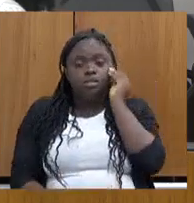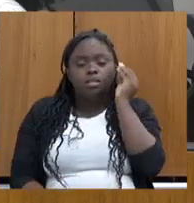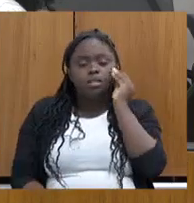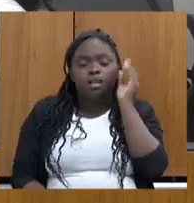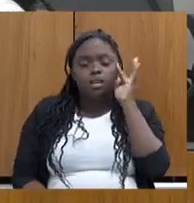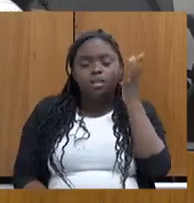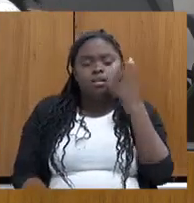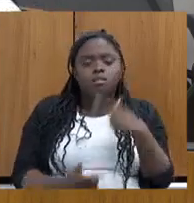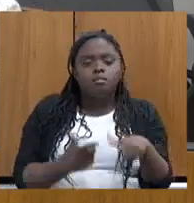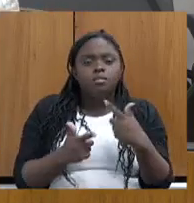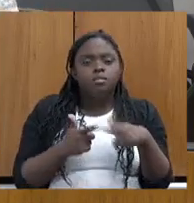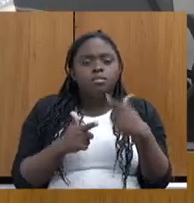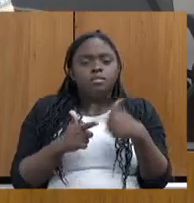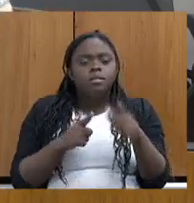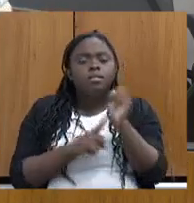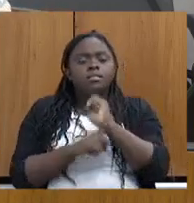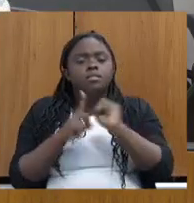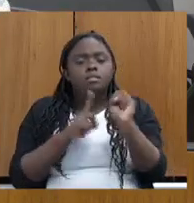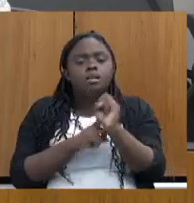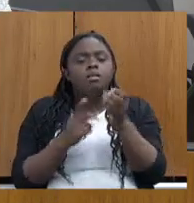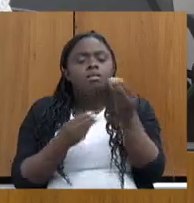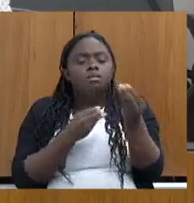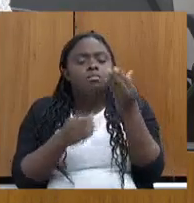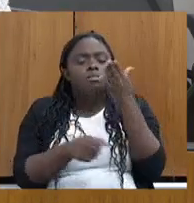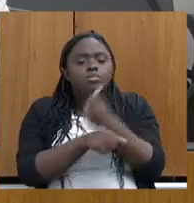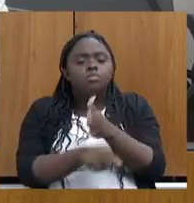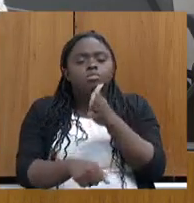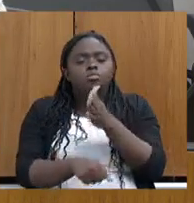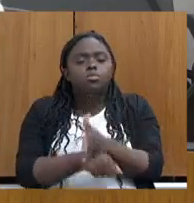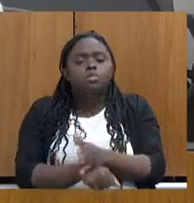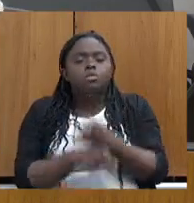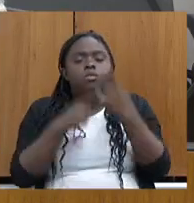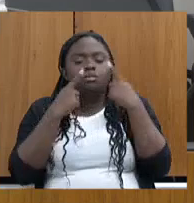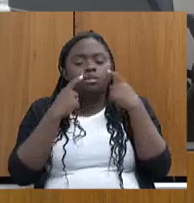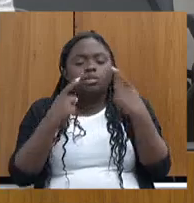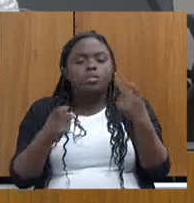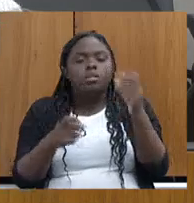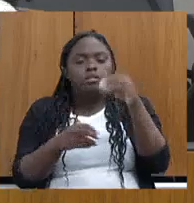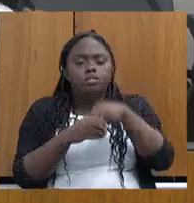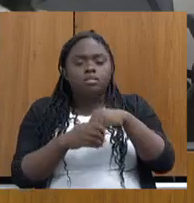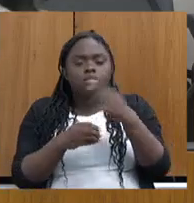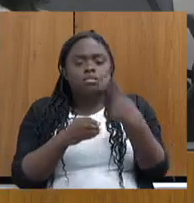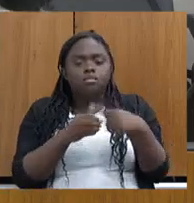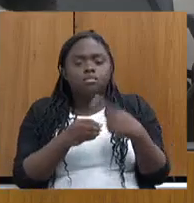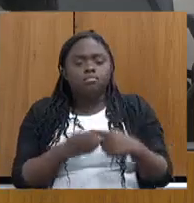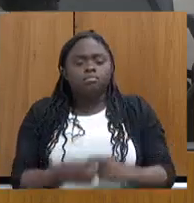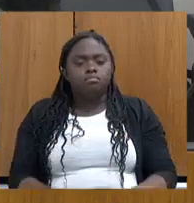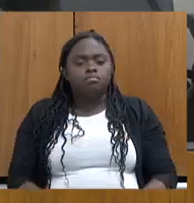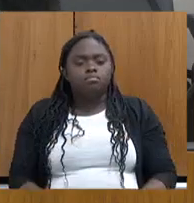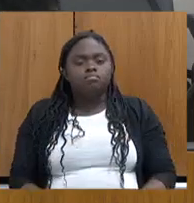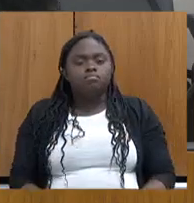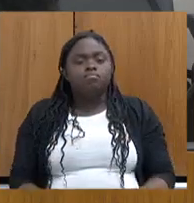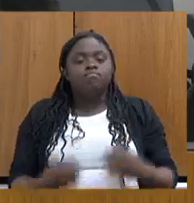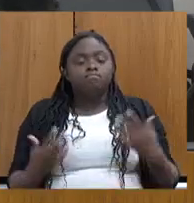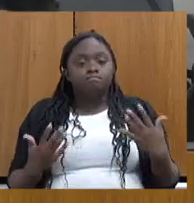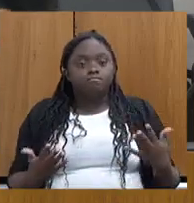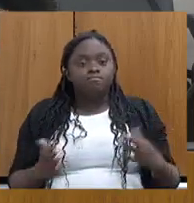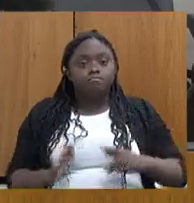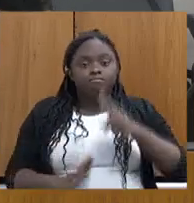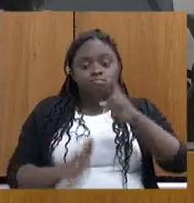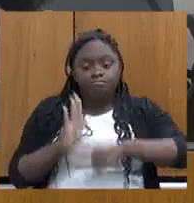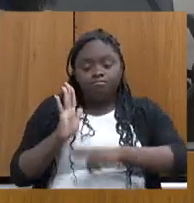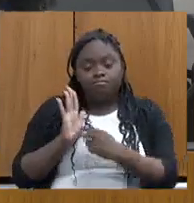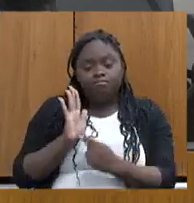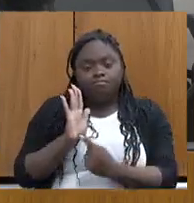intervenções violentas dentro dos territórios. Então, esse relatório aponta melhorias